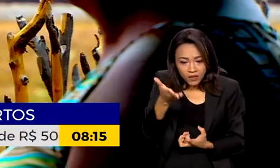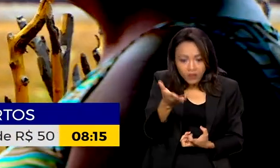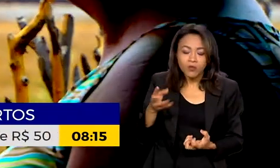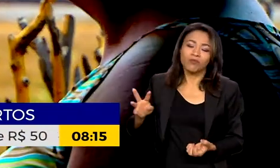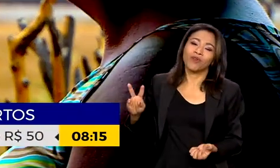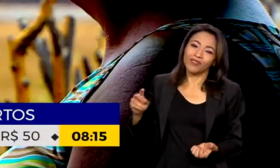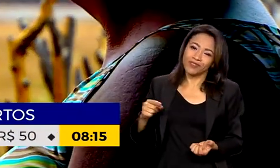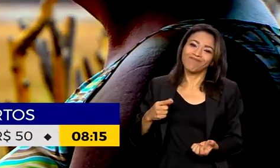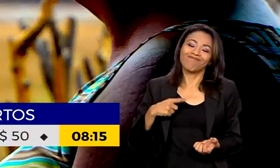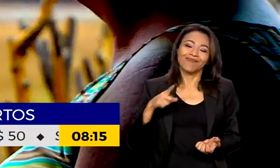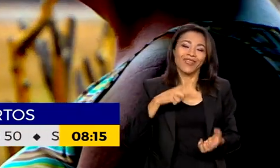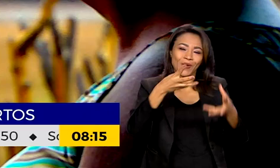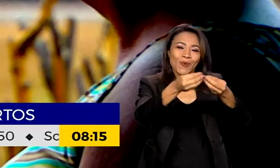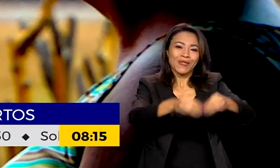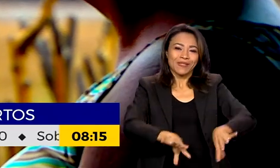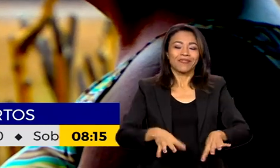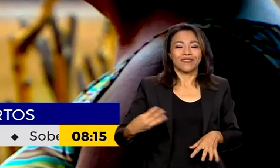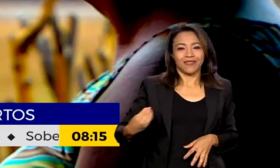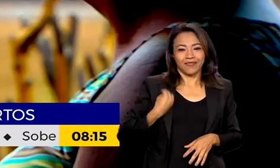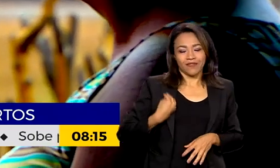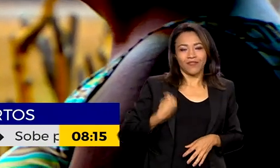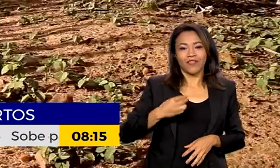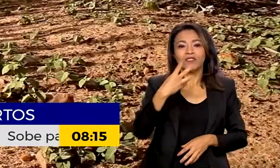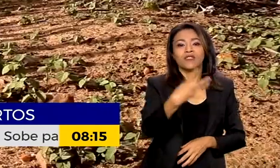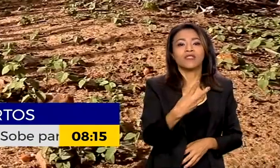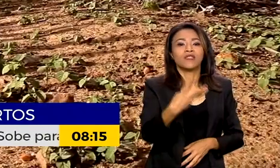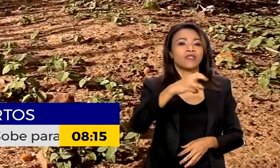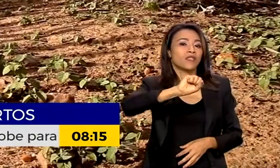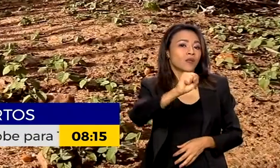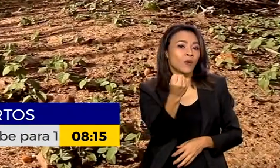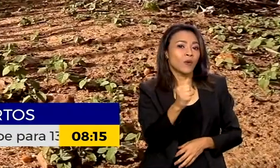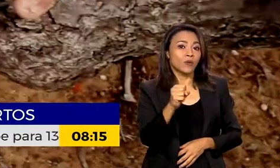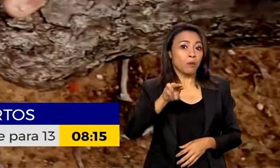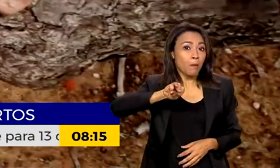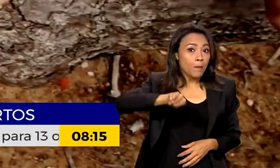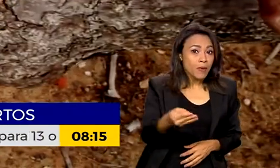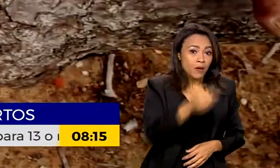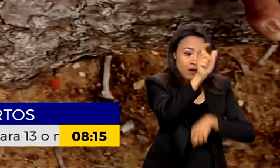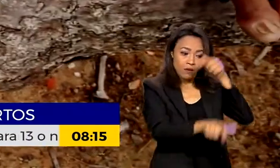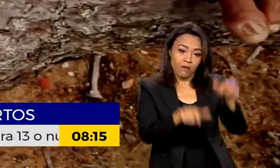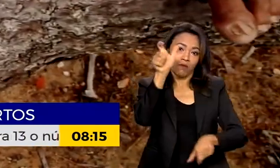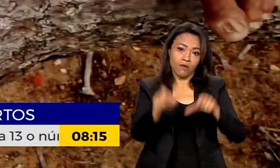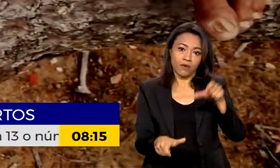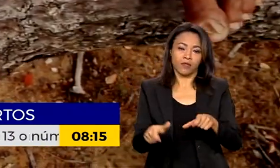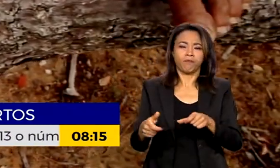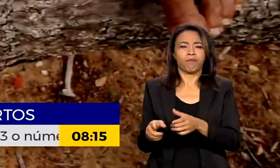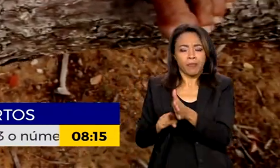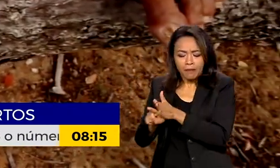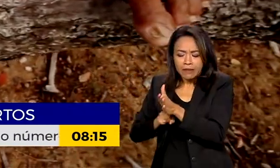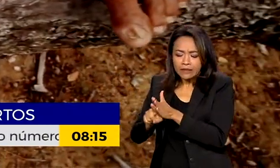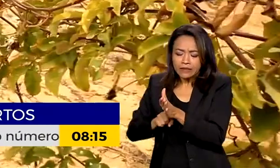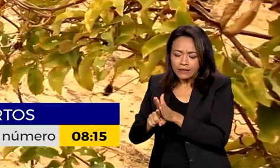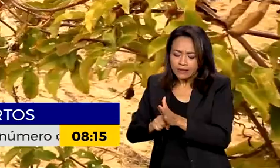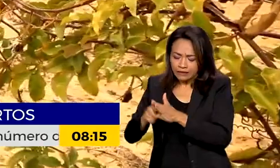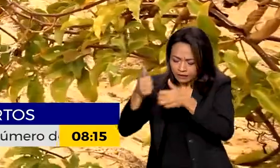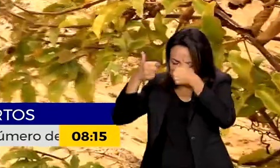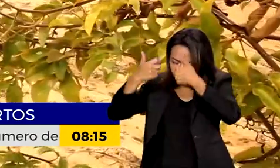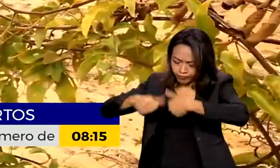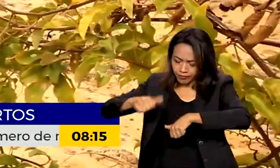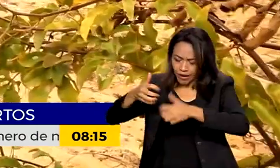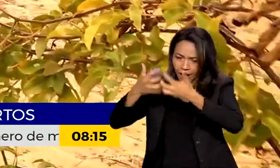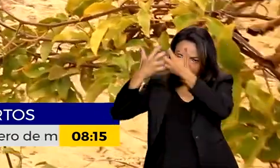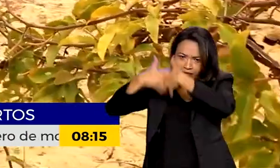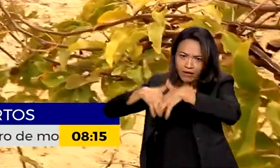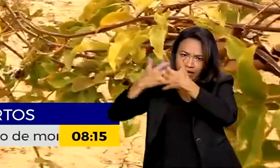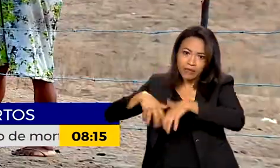a vida de 38 milhões de brasileiros. Análises realizadas neste ano comprovam o agravamento da